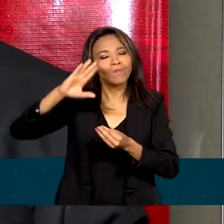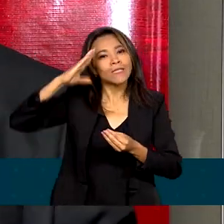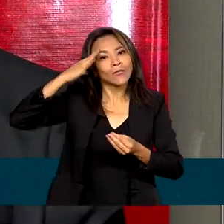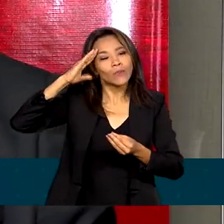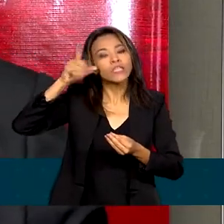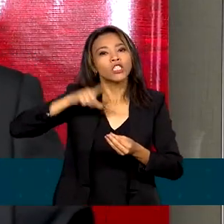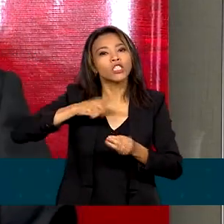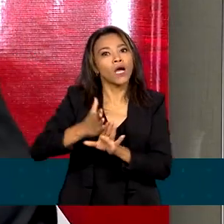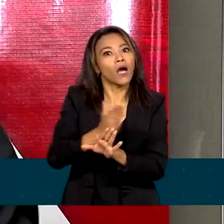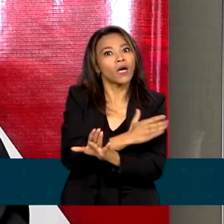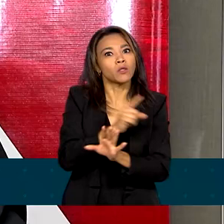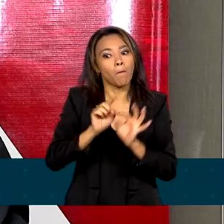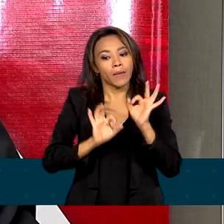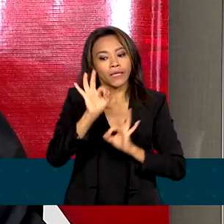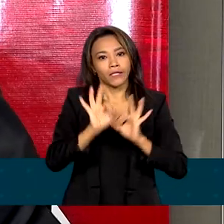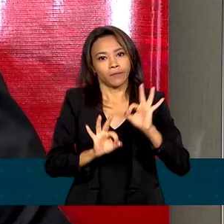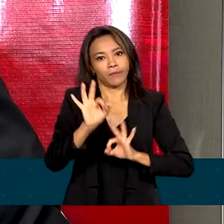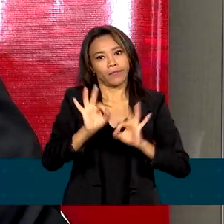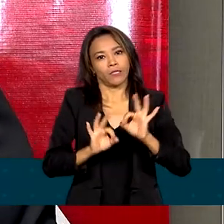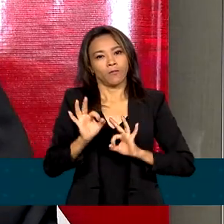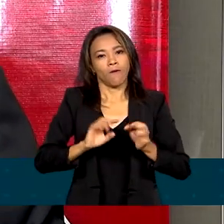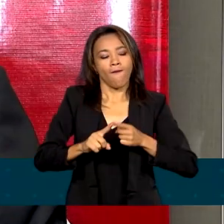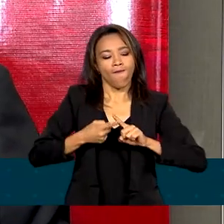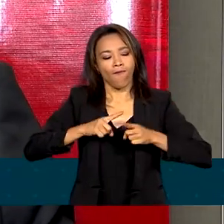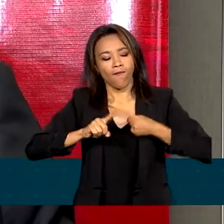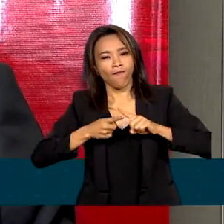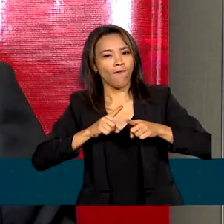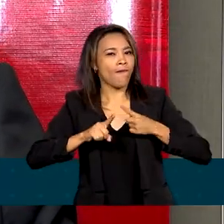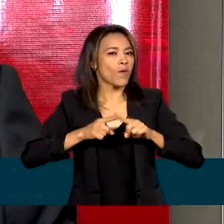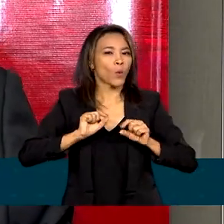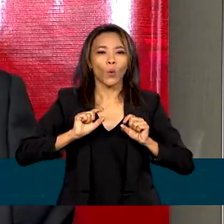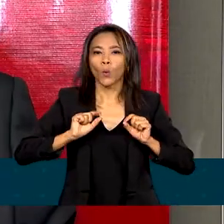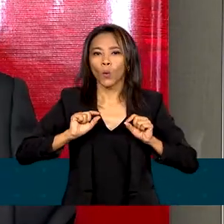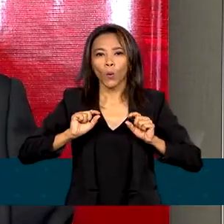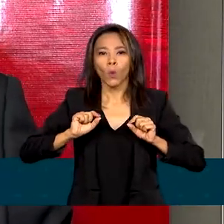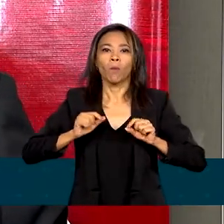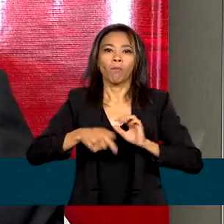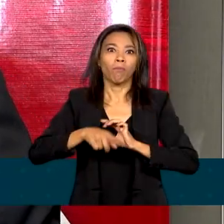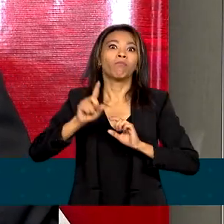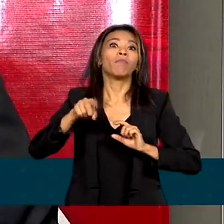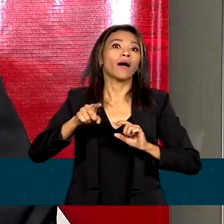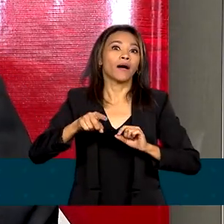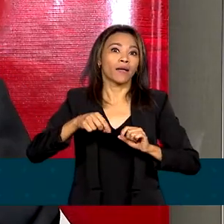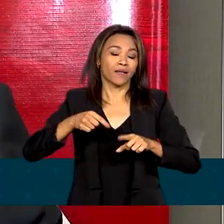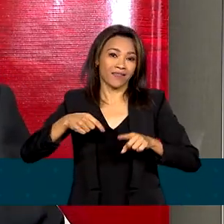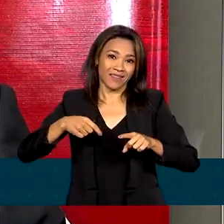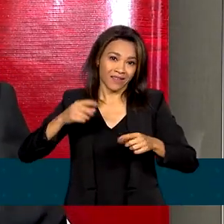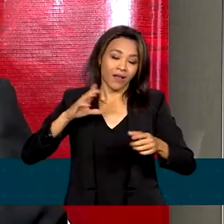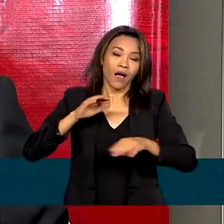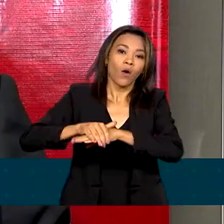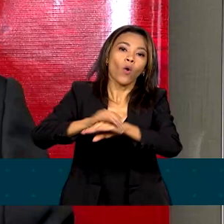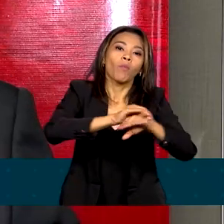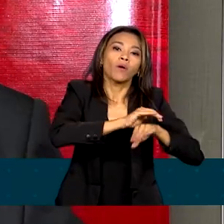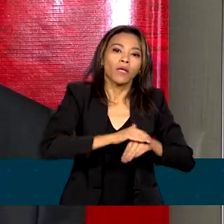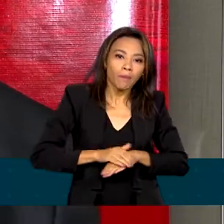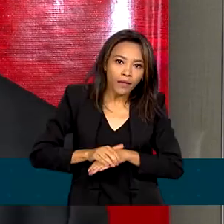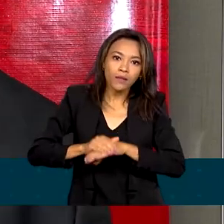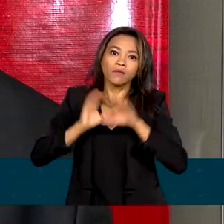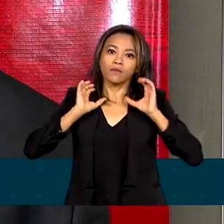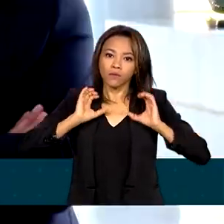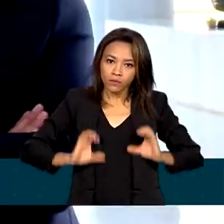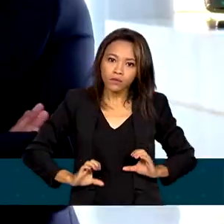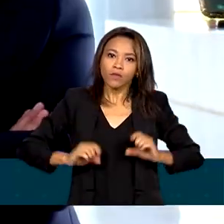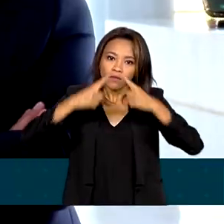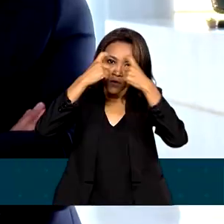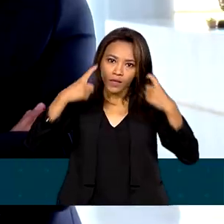um planejamento em curso para a execução de ações violentas, tendo vários